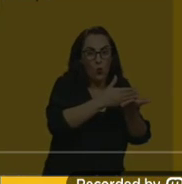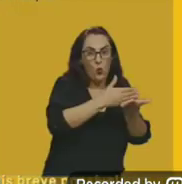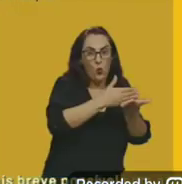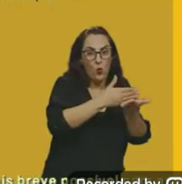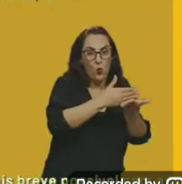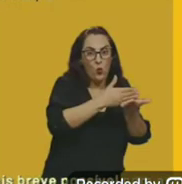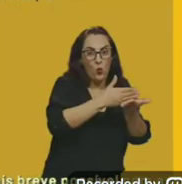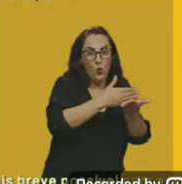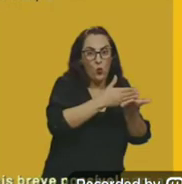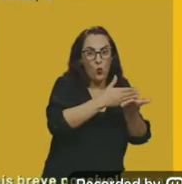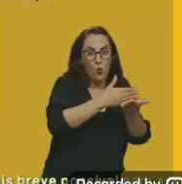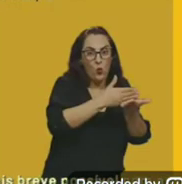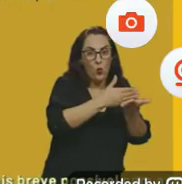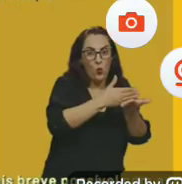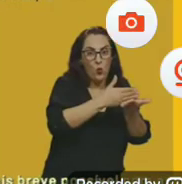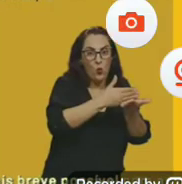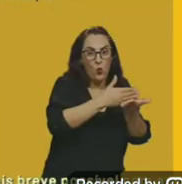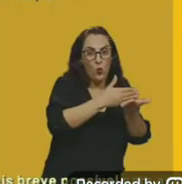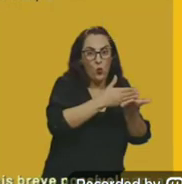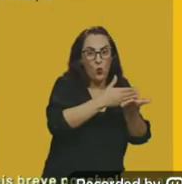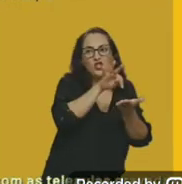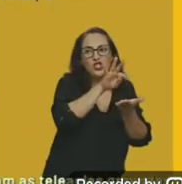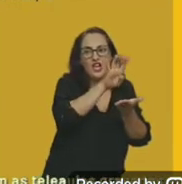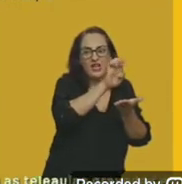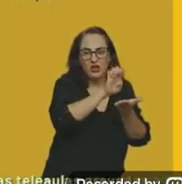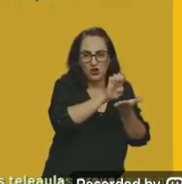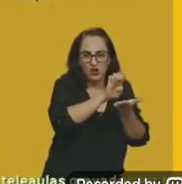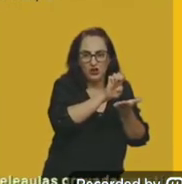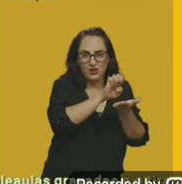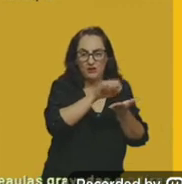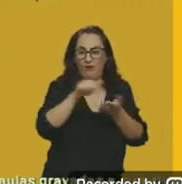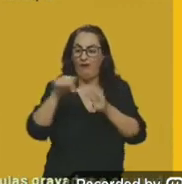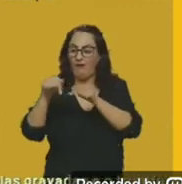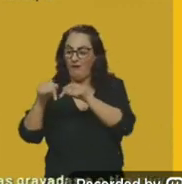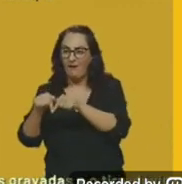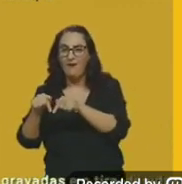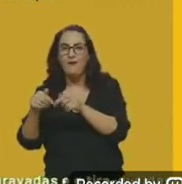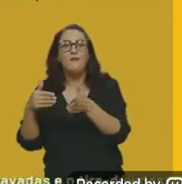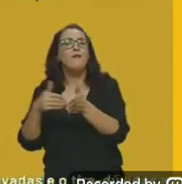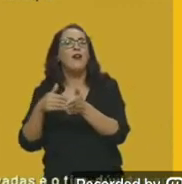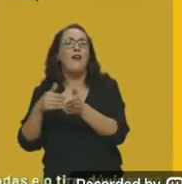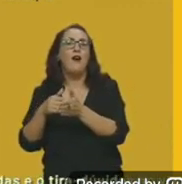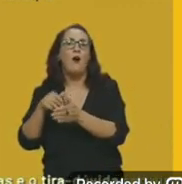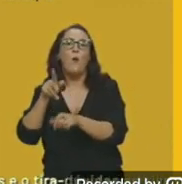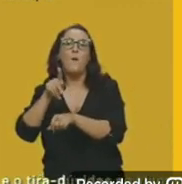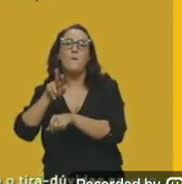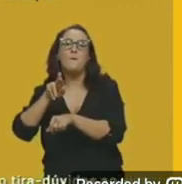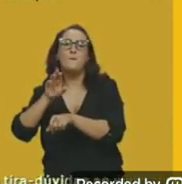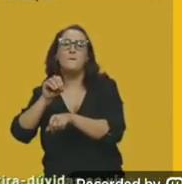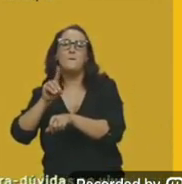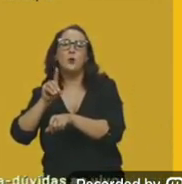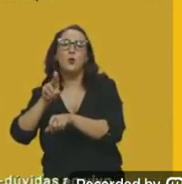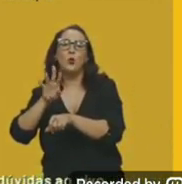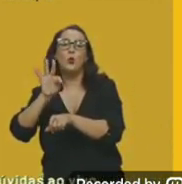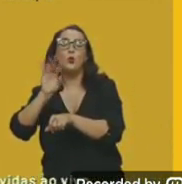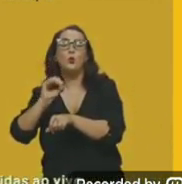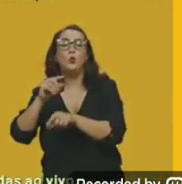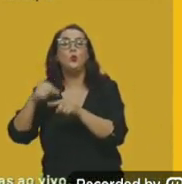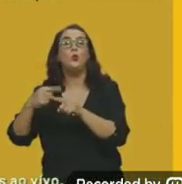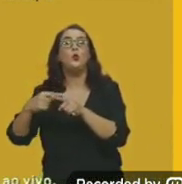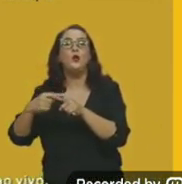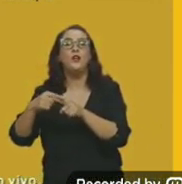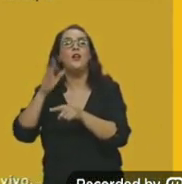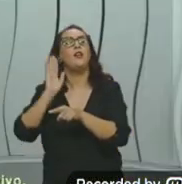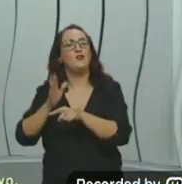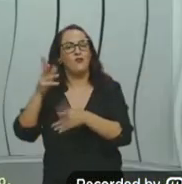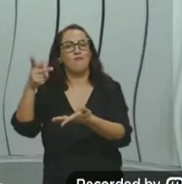da massa envolvidas e os produtos são as substâncias formadas após ocorrer um